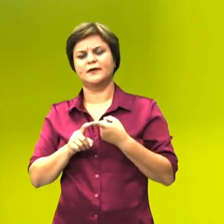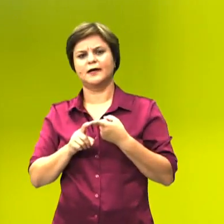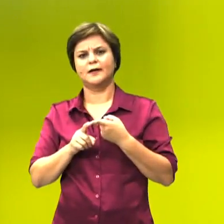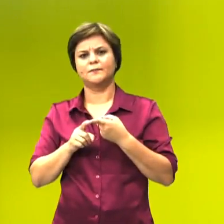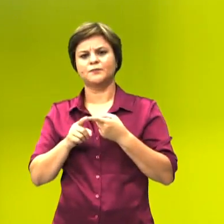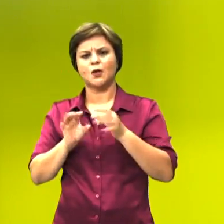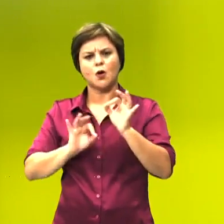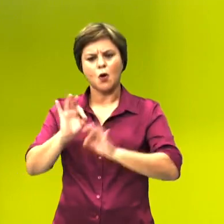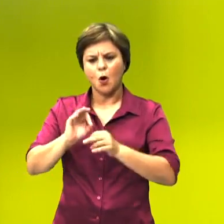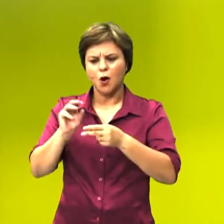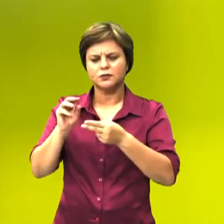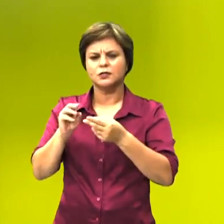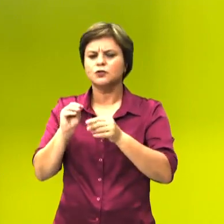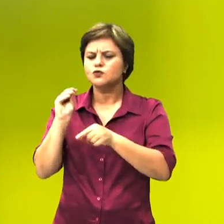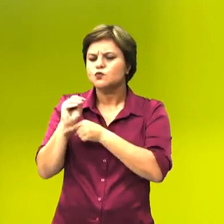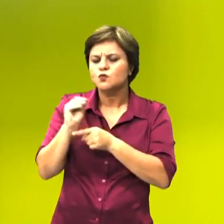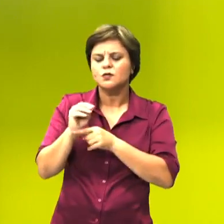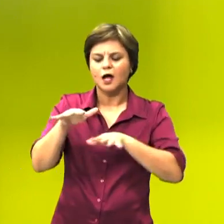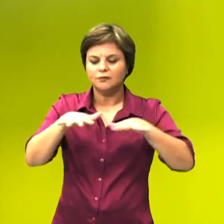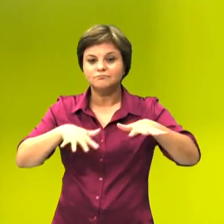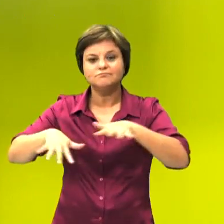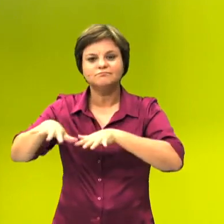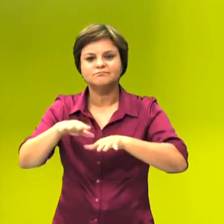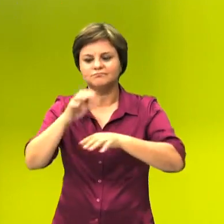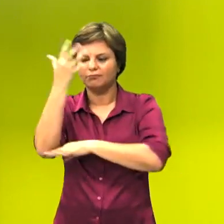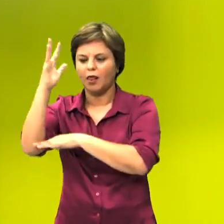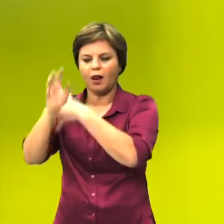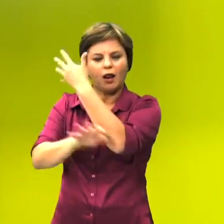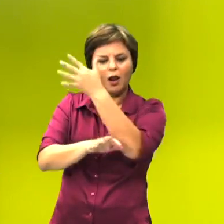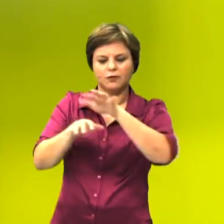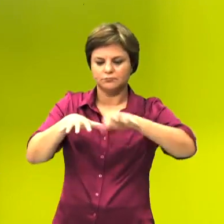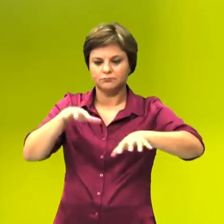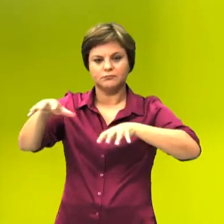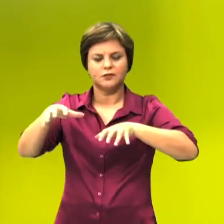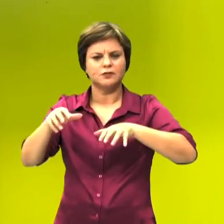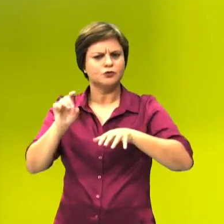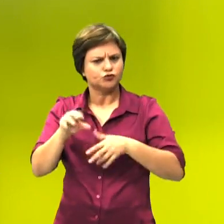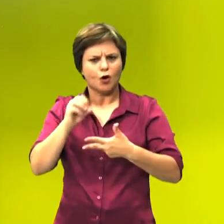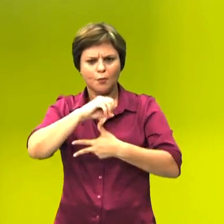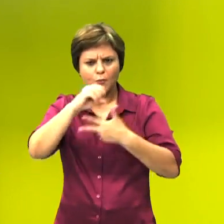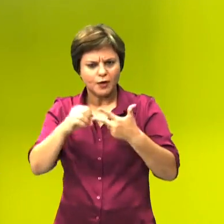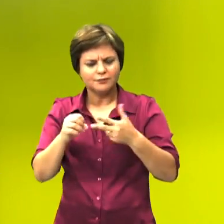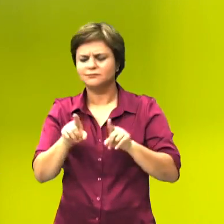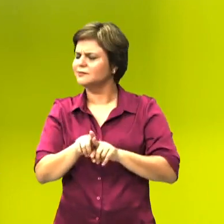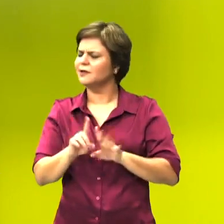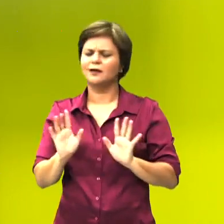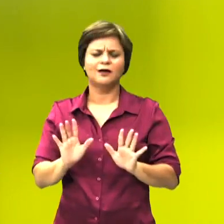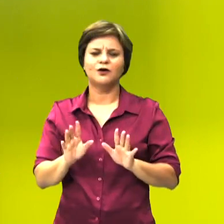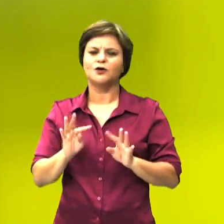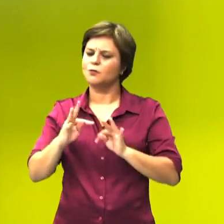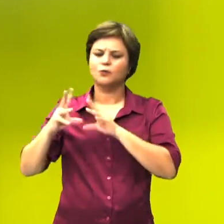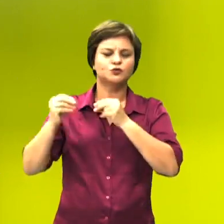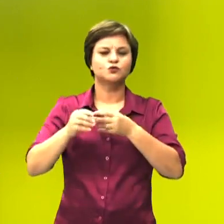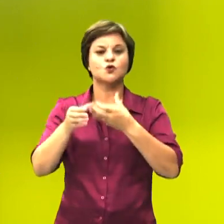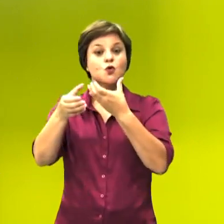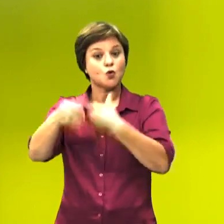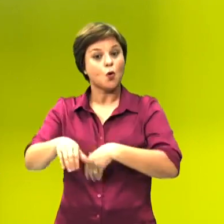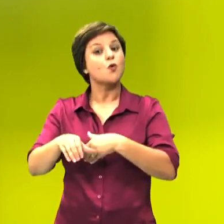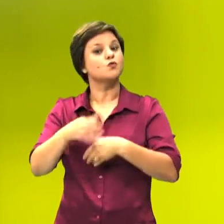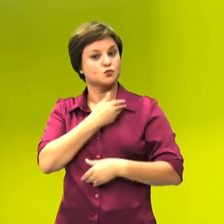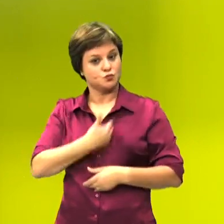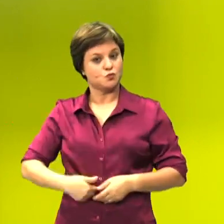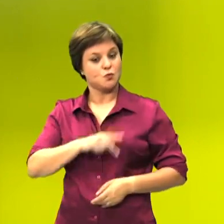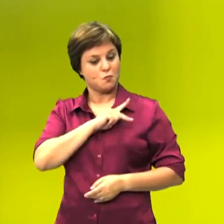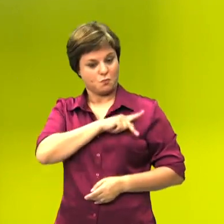conservar, cuidar do meio ambiente. E isso não é só para o Enem, é para concursos públicos também. Fique bem